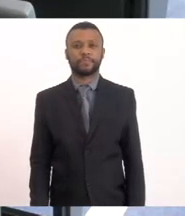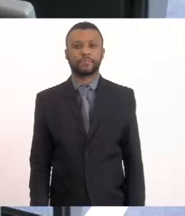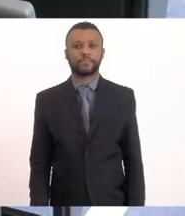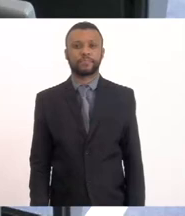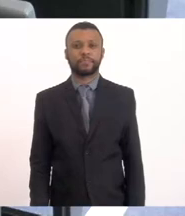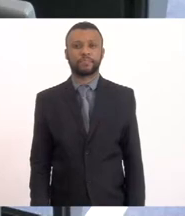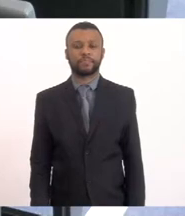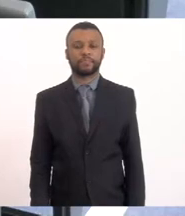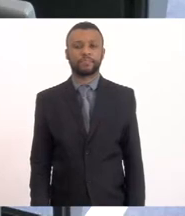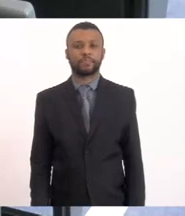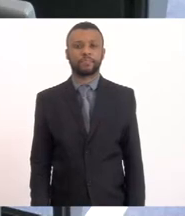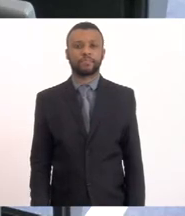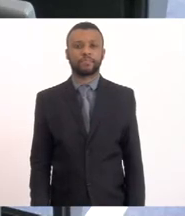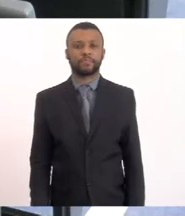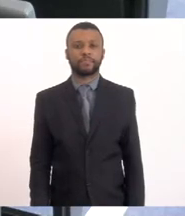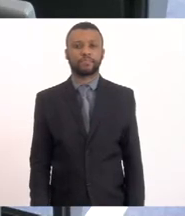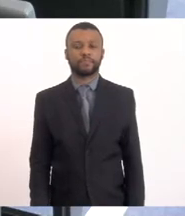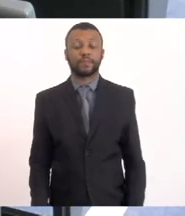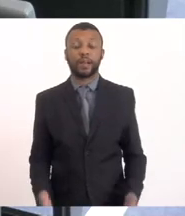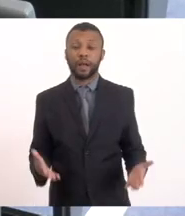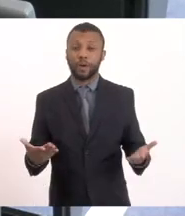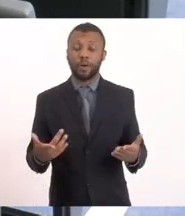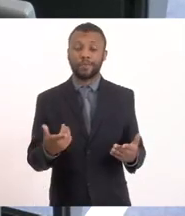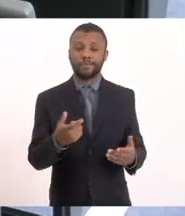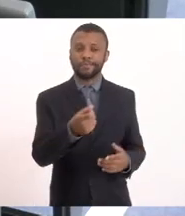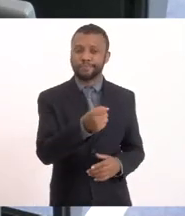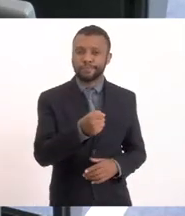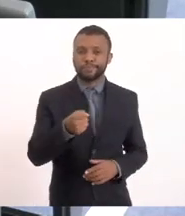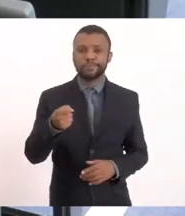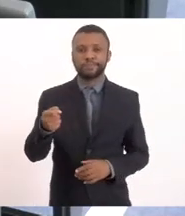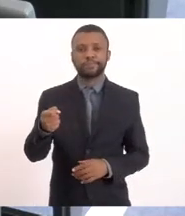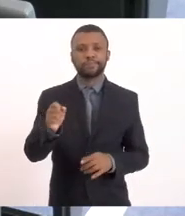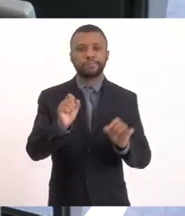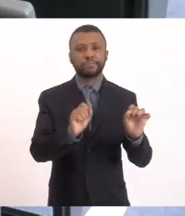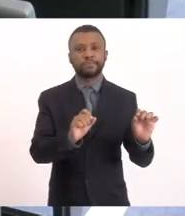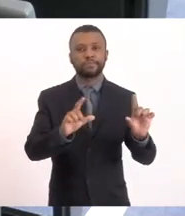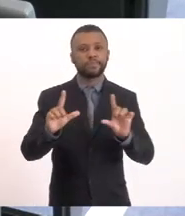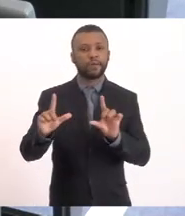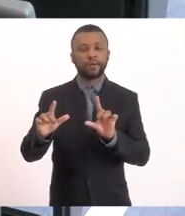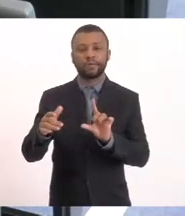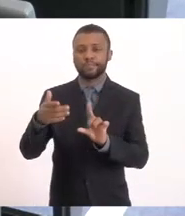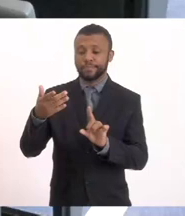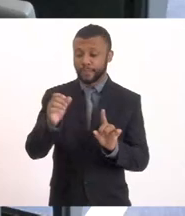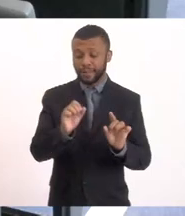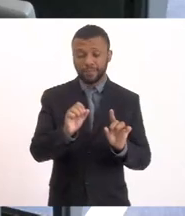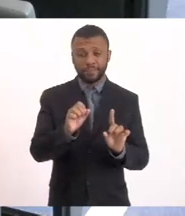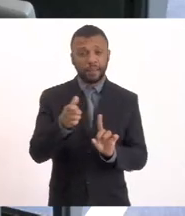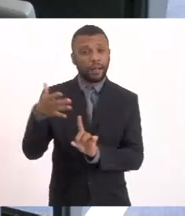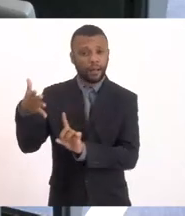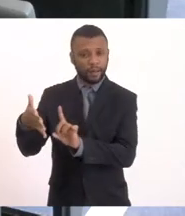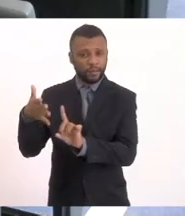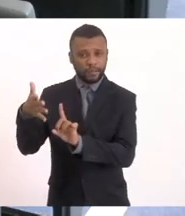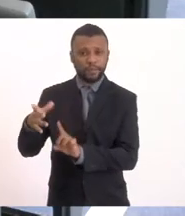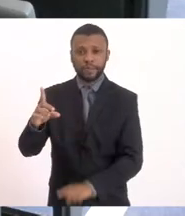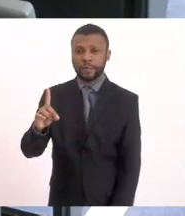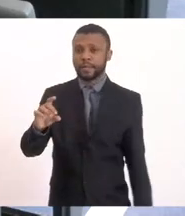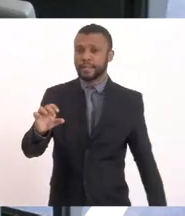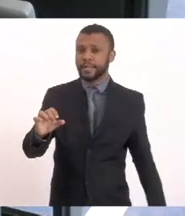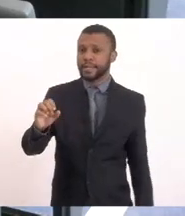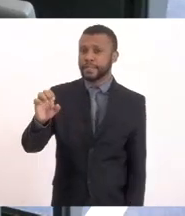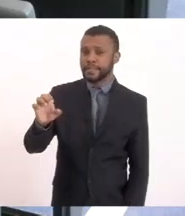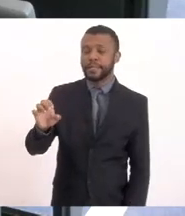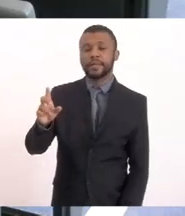Então, vamos passar a palavra agora para a senhora Deise Delfino, representando o INEA como vice